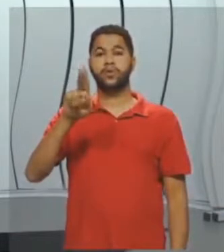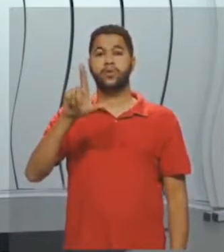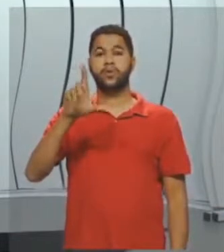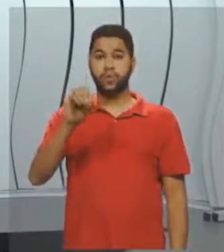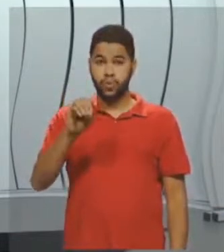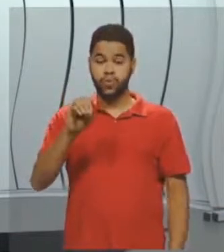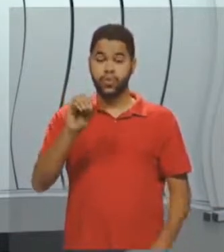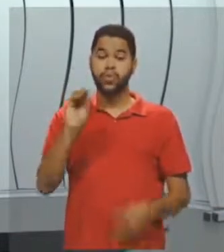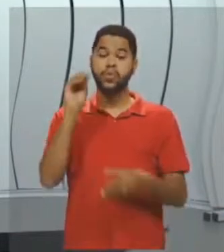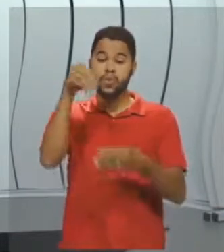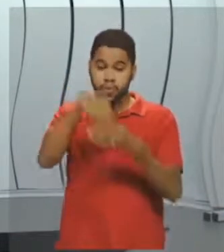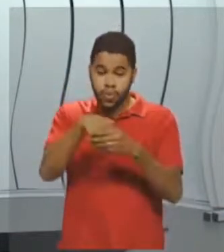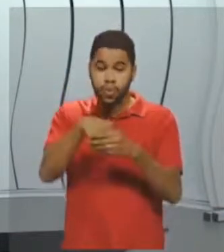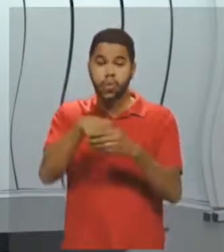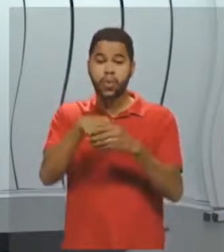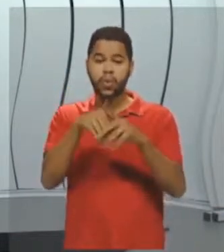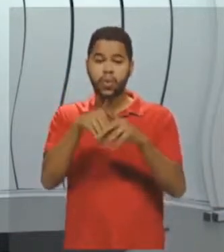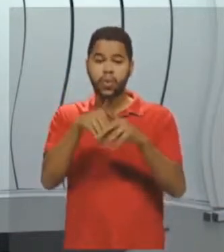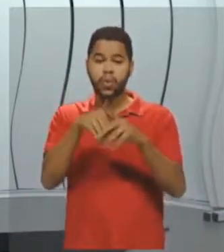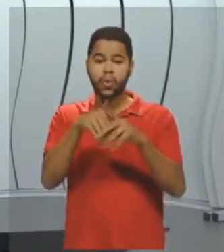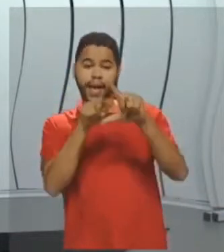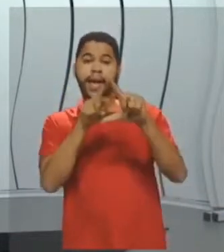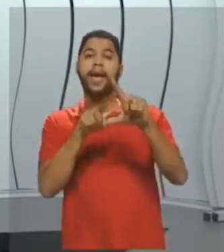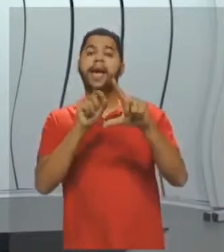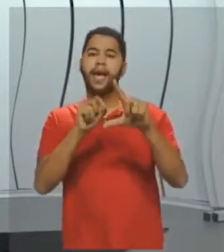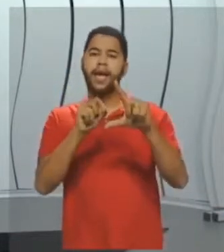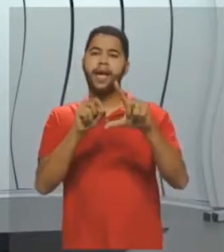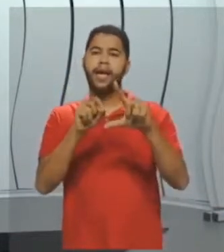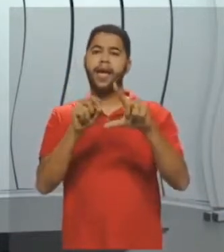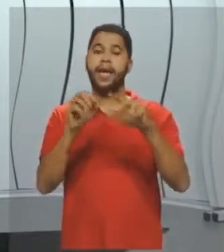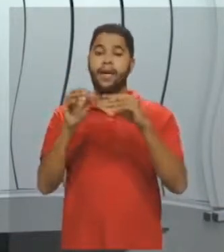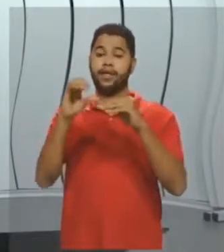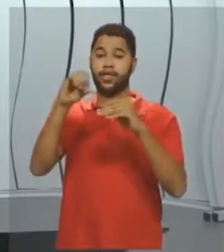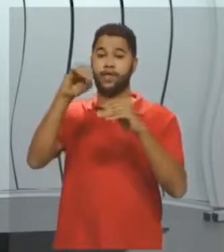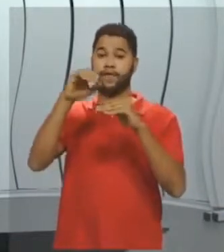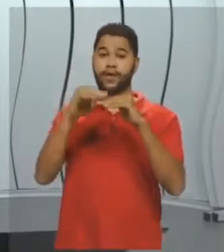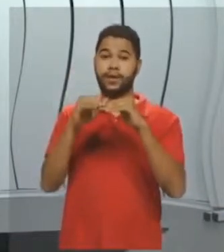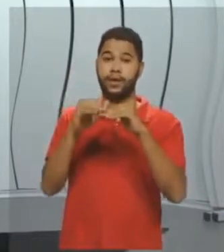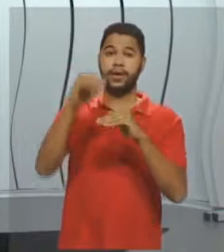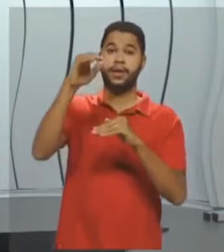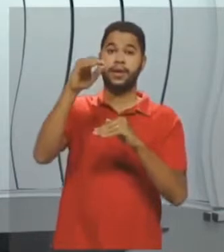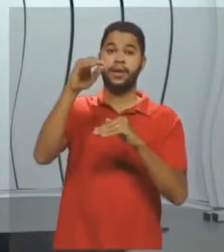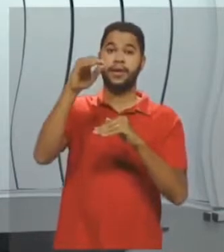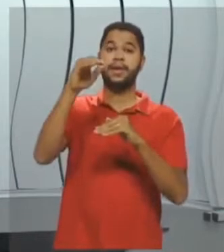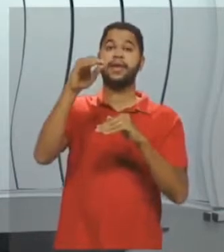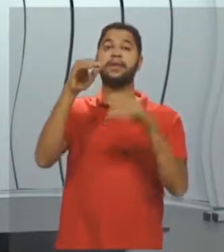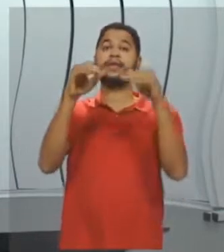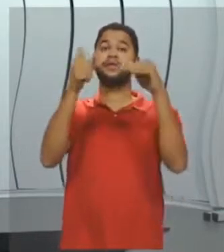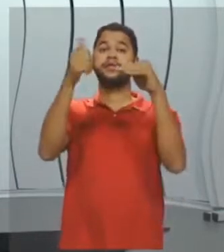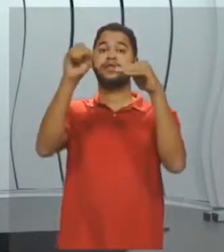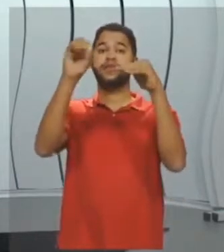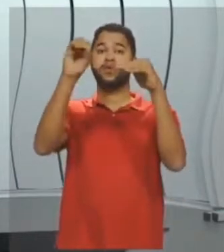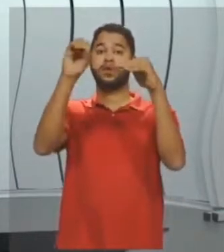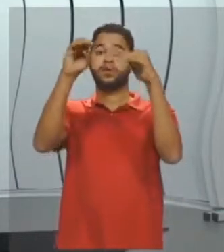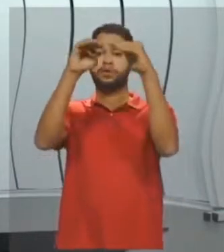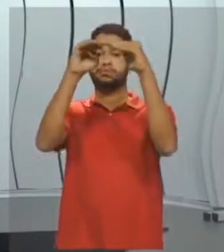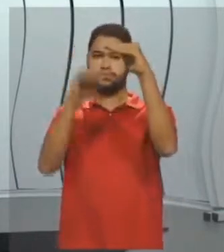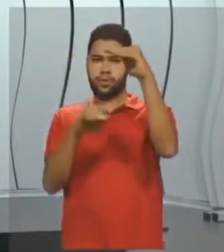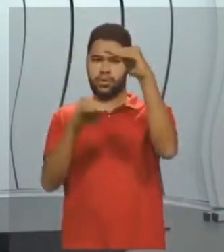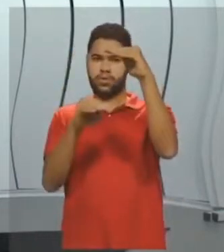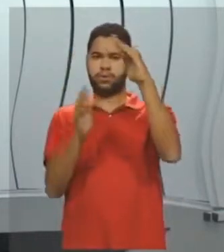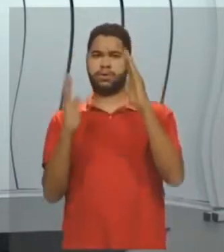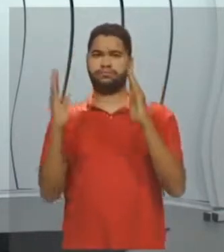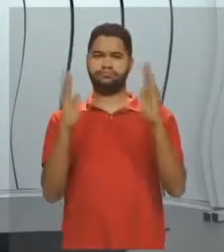interno obtuso que é maior que 90 graus e menor que 180 graus, são os ângulos